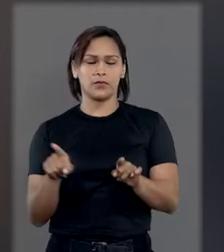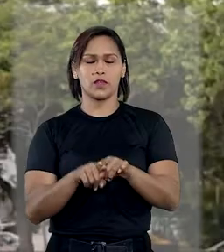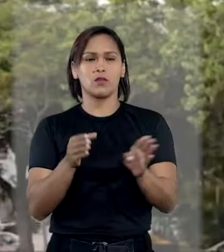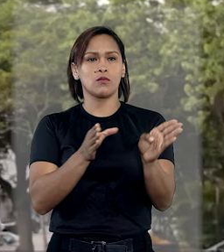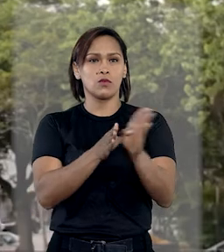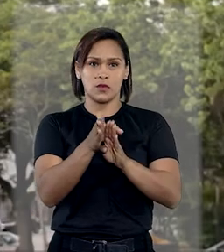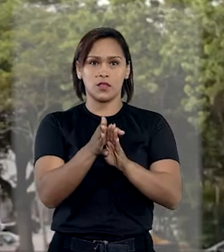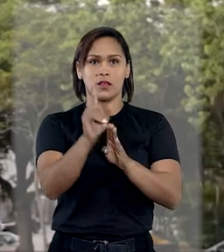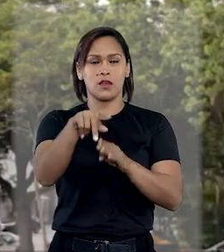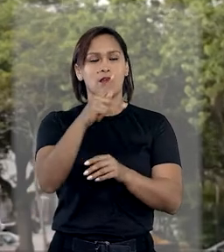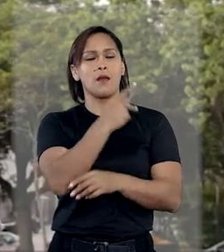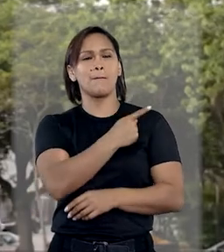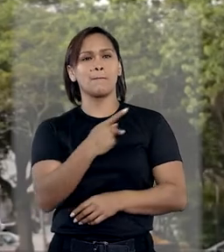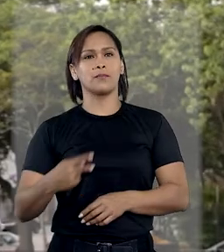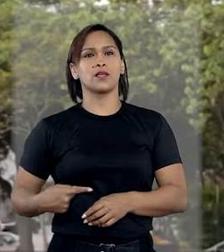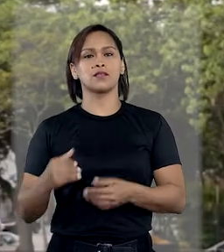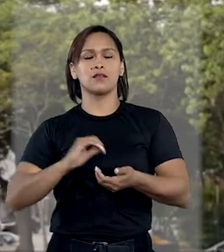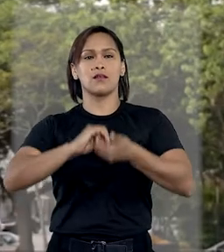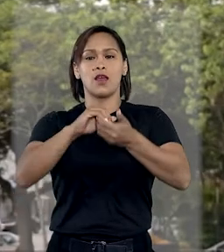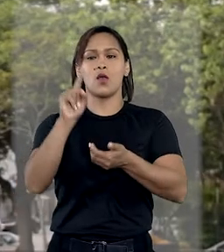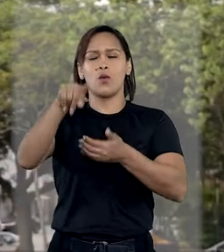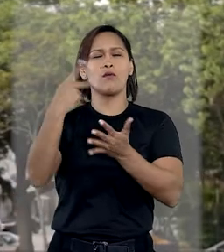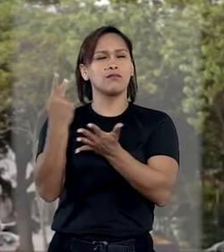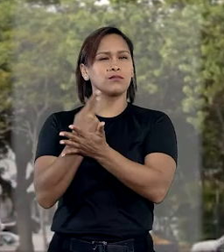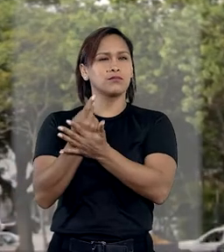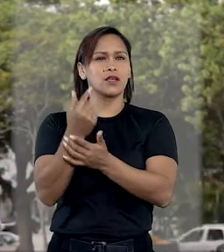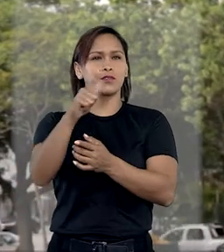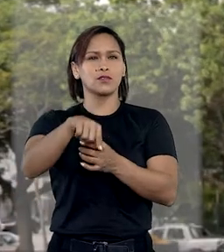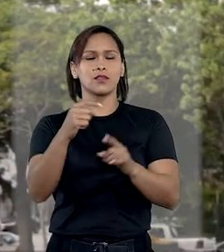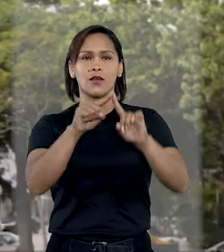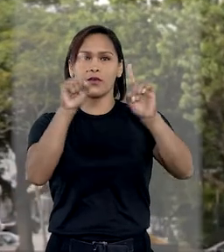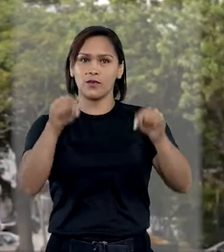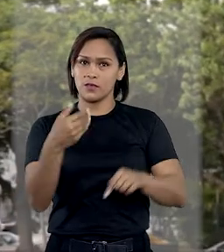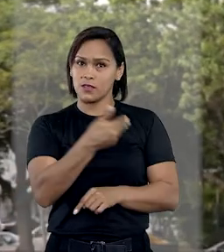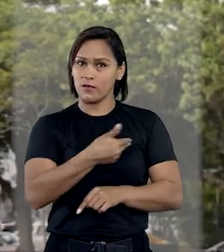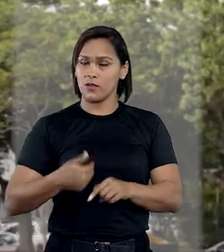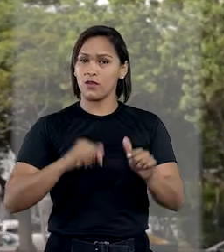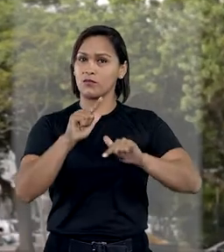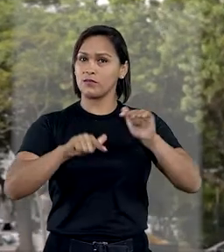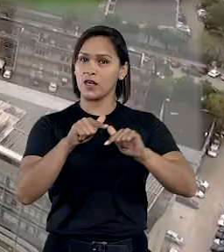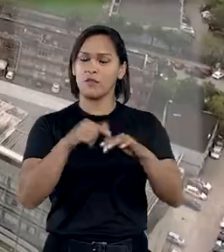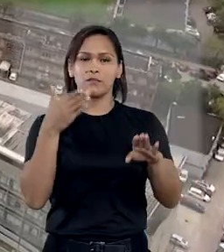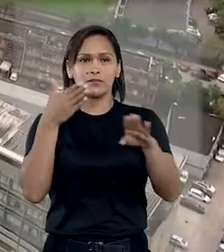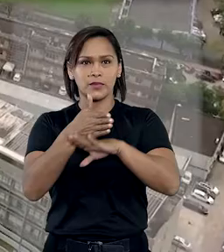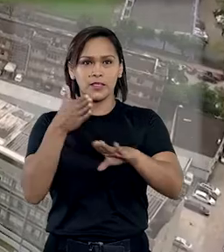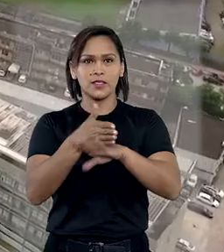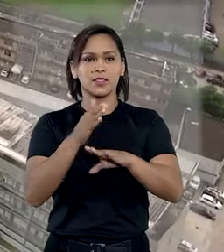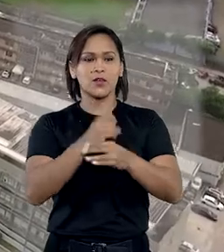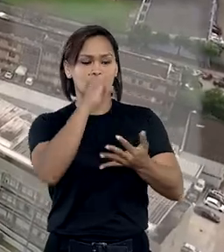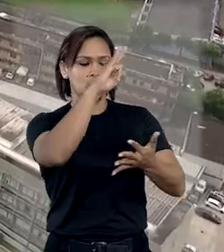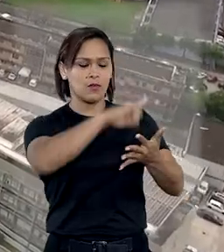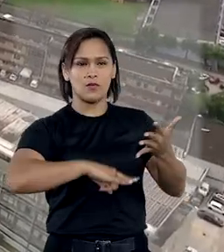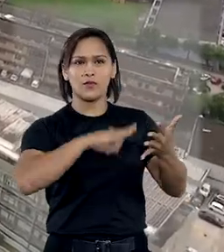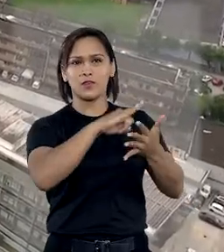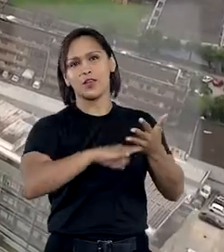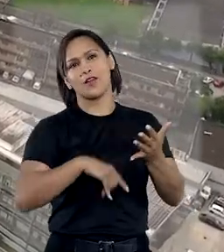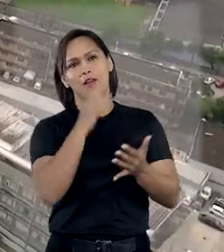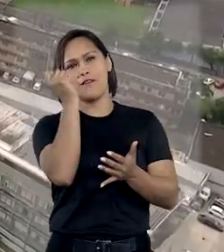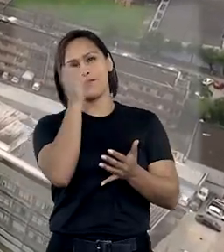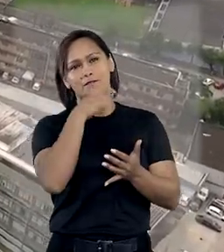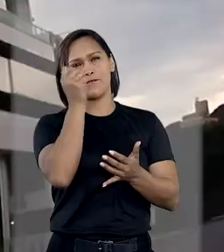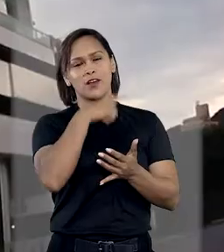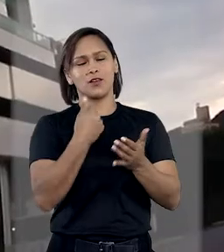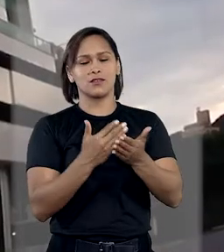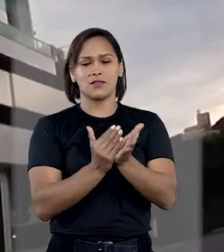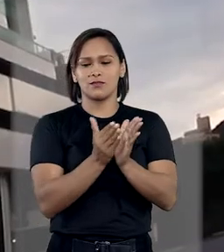Federal, o conselheiro, que era presidente da corte na época dos fatos, e o servidor atuaram para a inserção de uma declaração